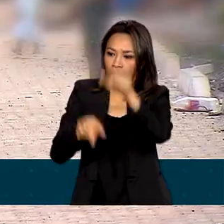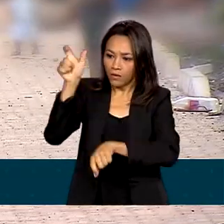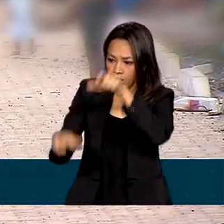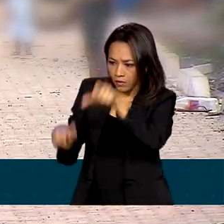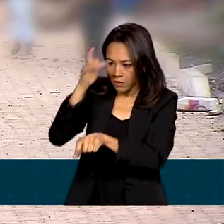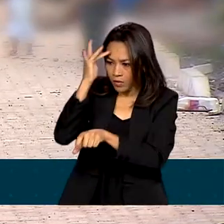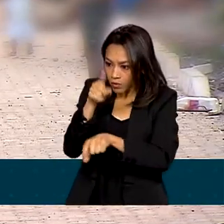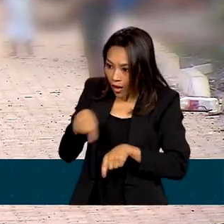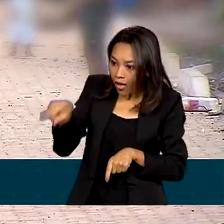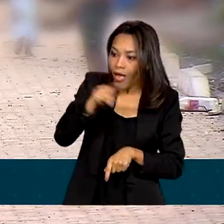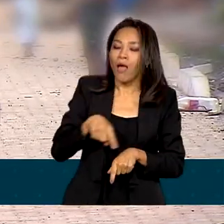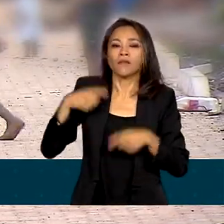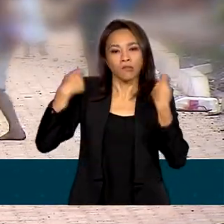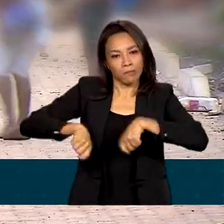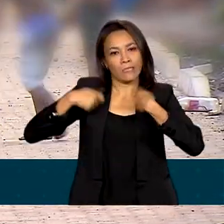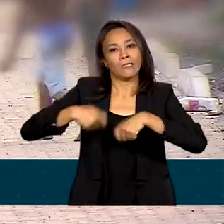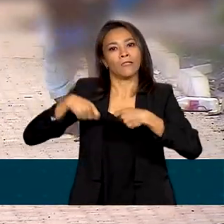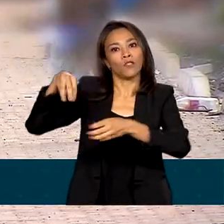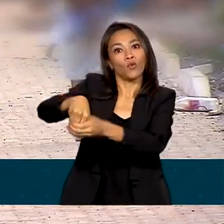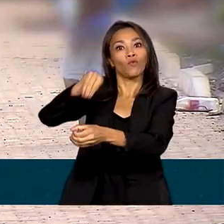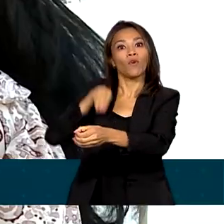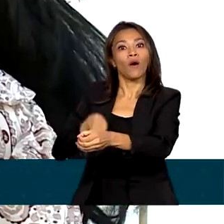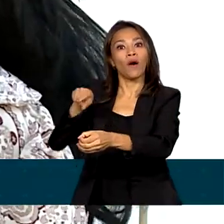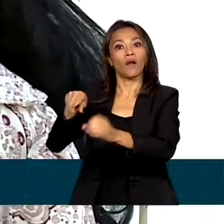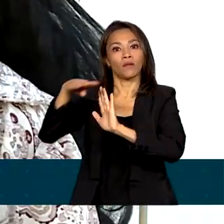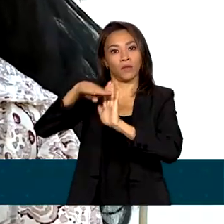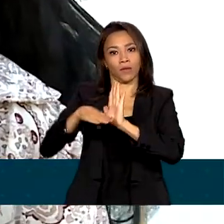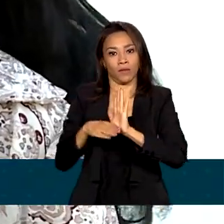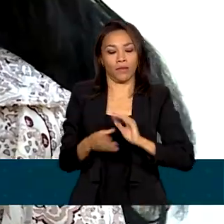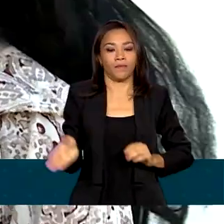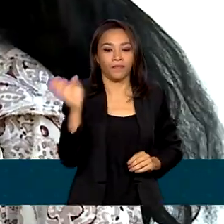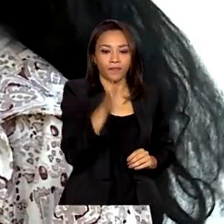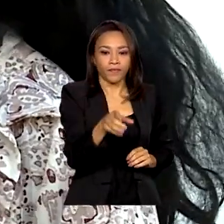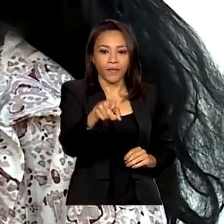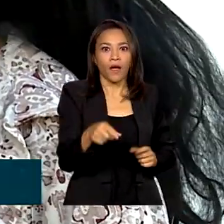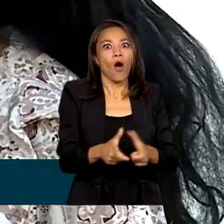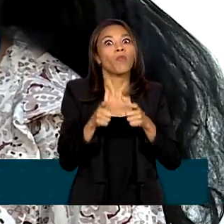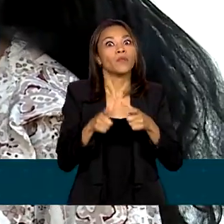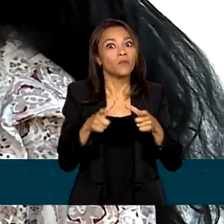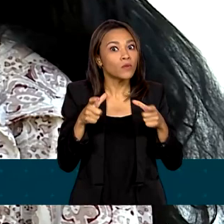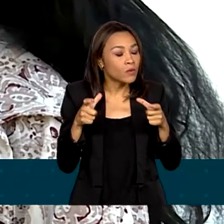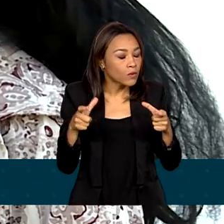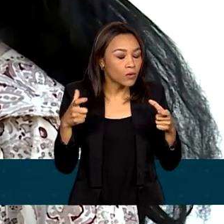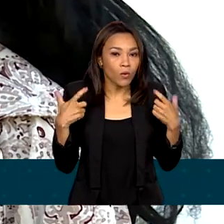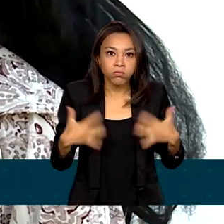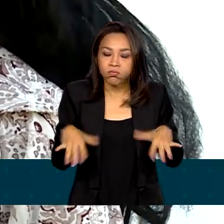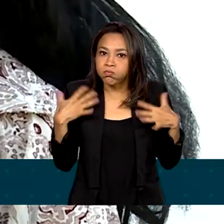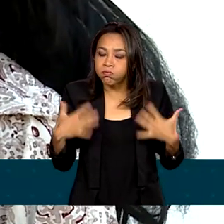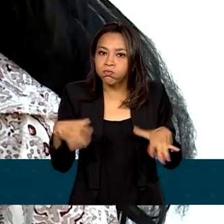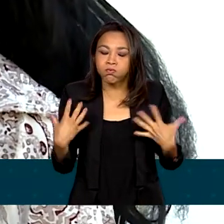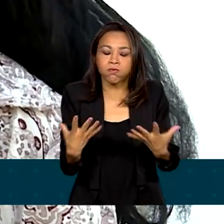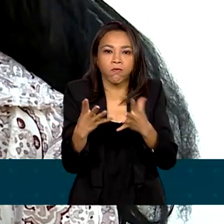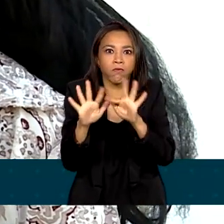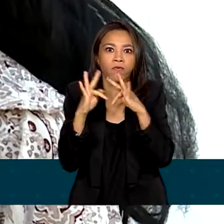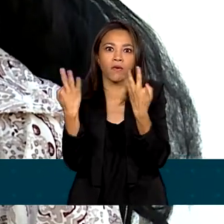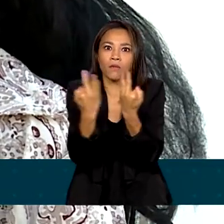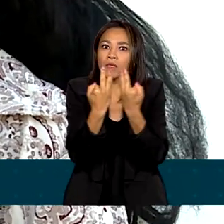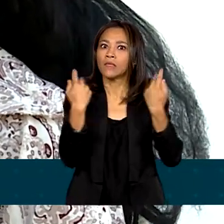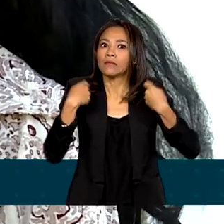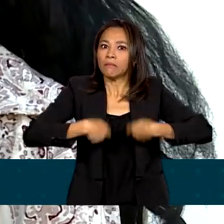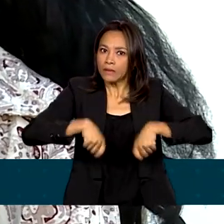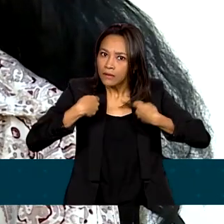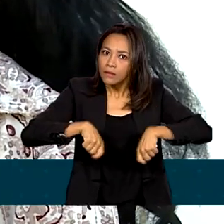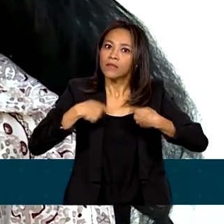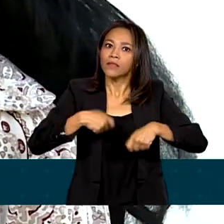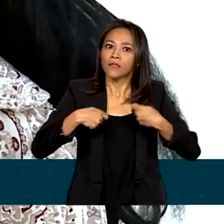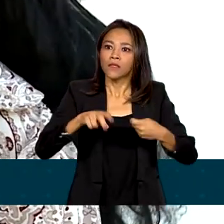precisam e estão fora do programa. A demanda cresceu bastante. Muitas famílias precisam realizar